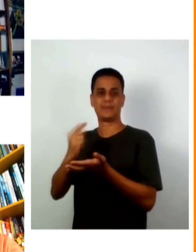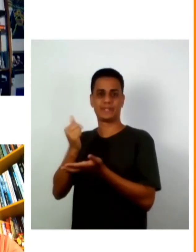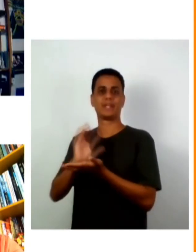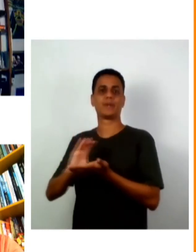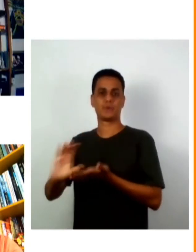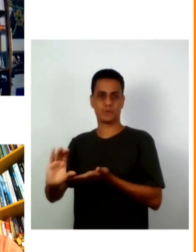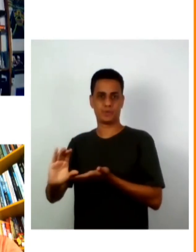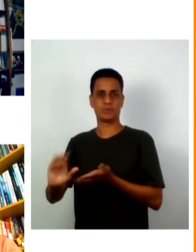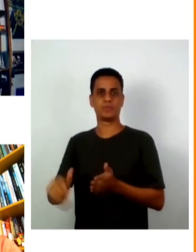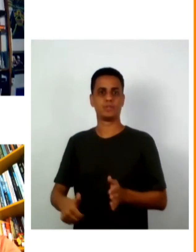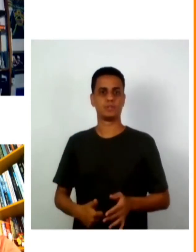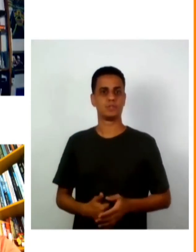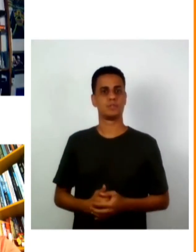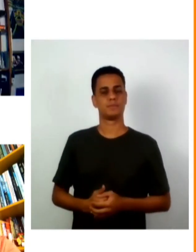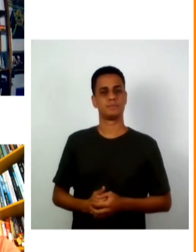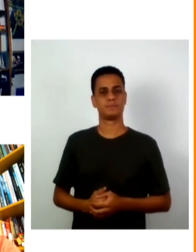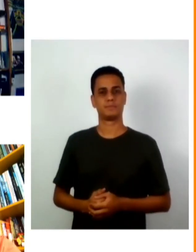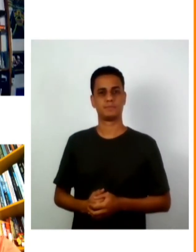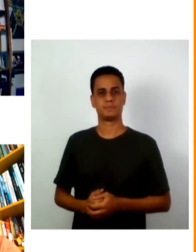adicionais